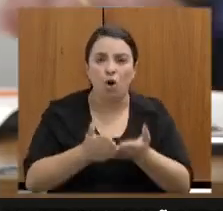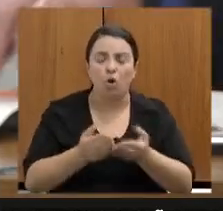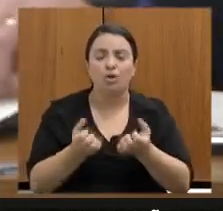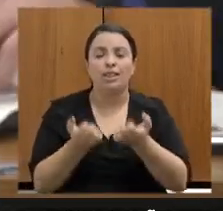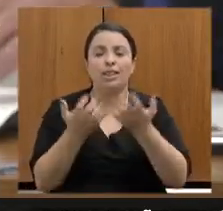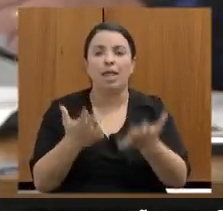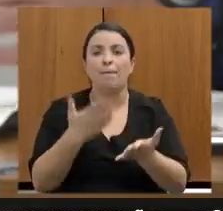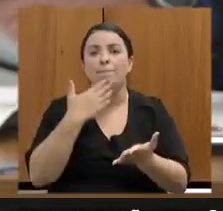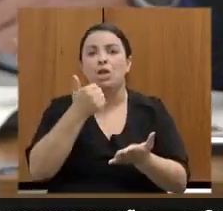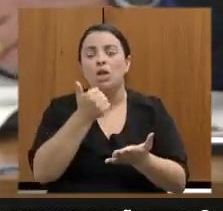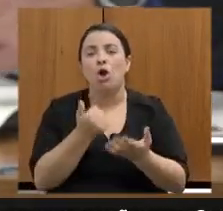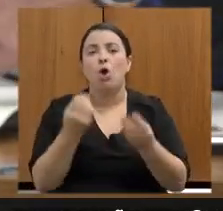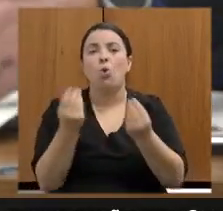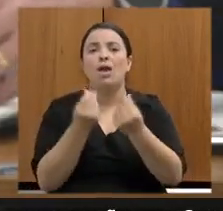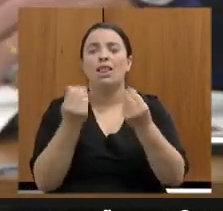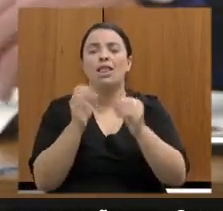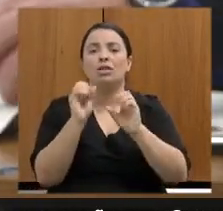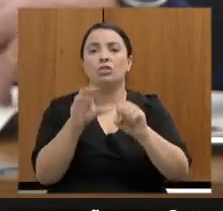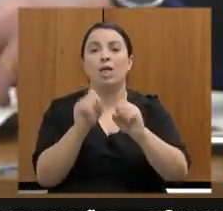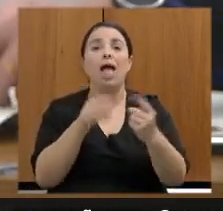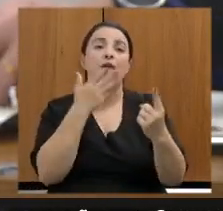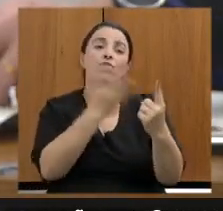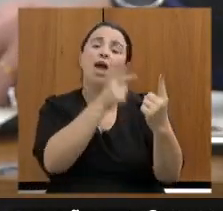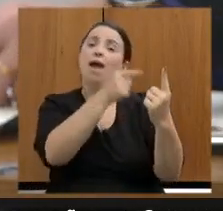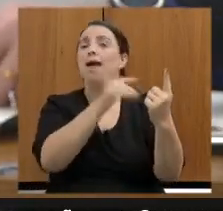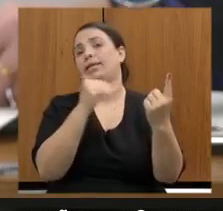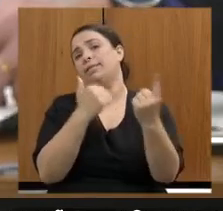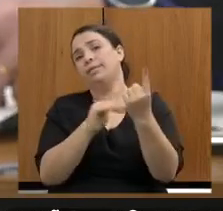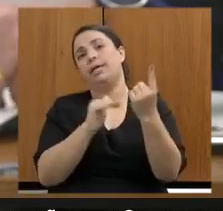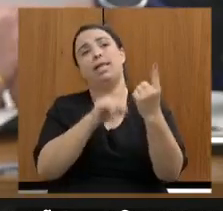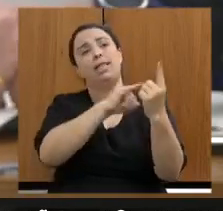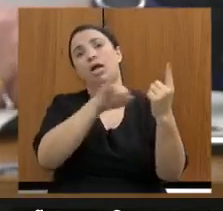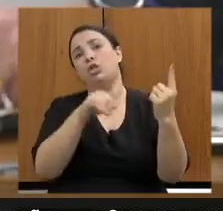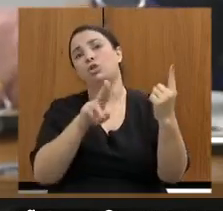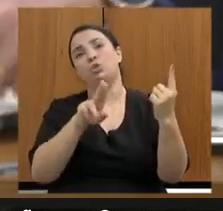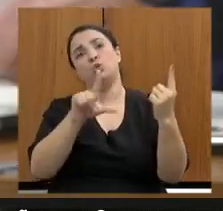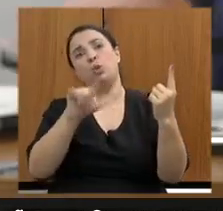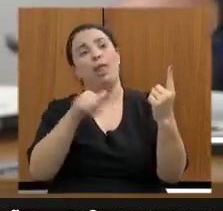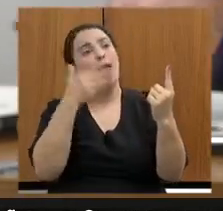até esse momento foi a nossa secretária de Estado de Educação, Júlia Santana.